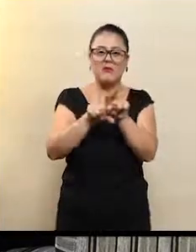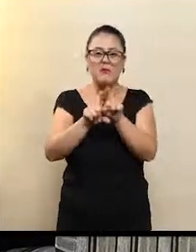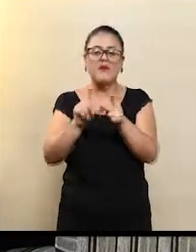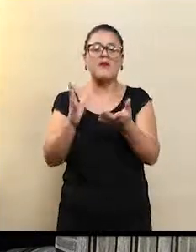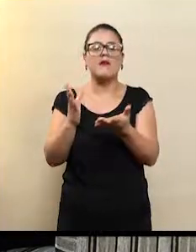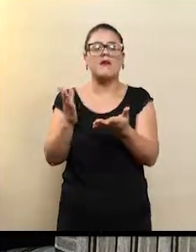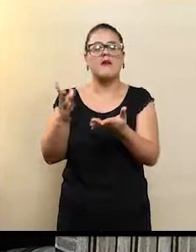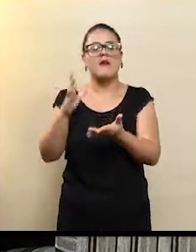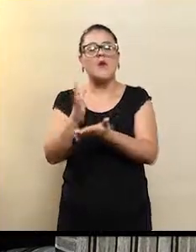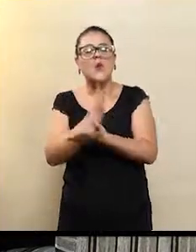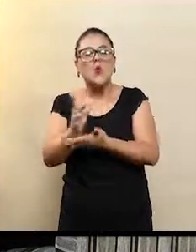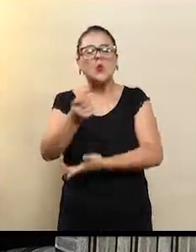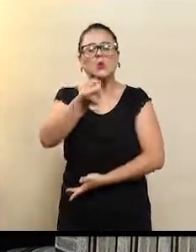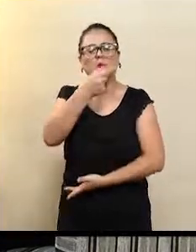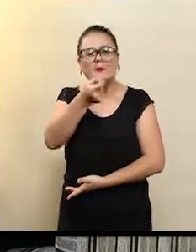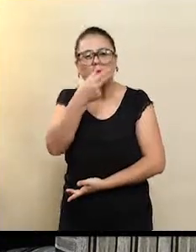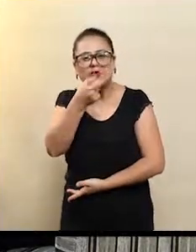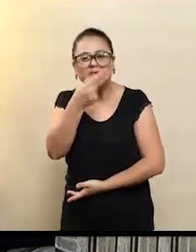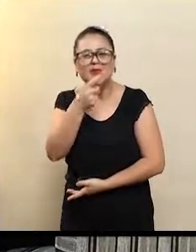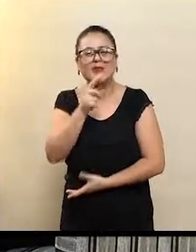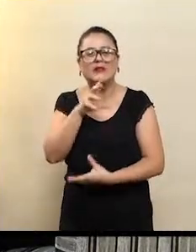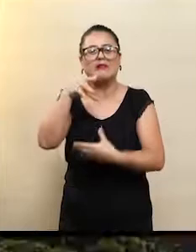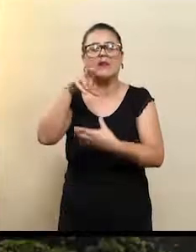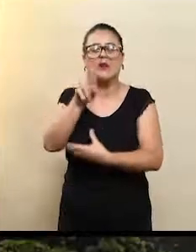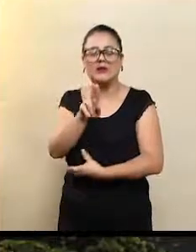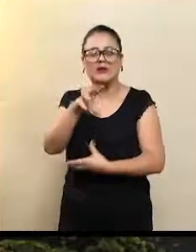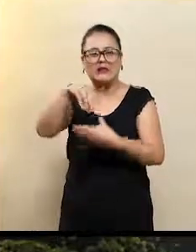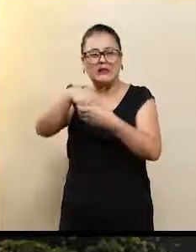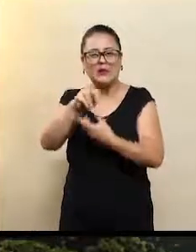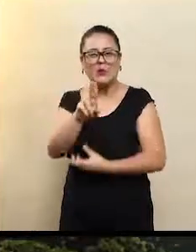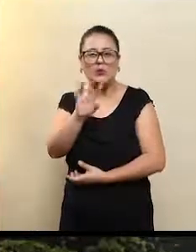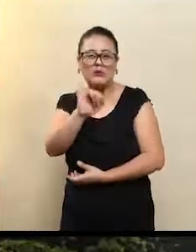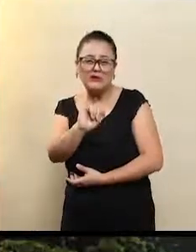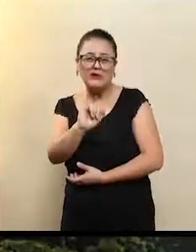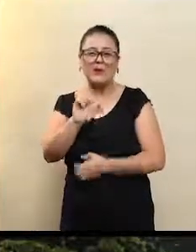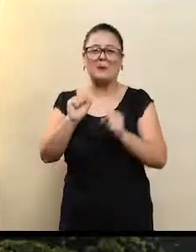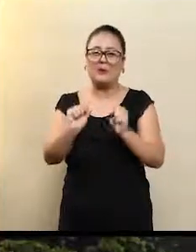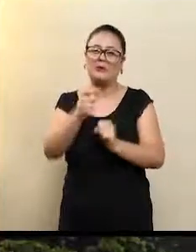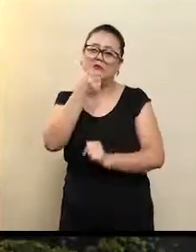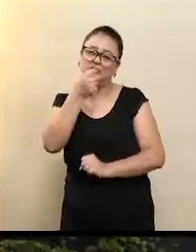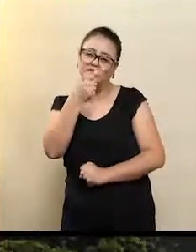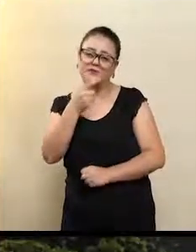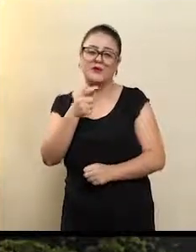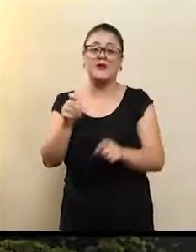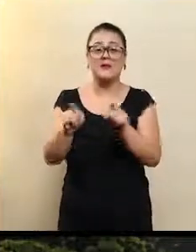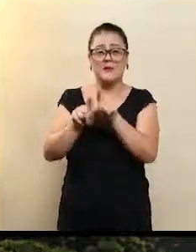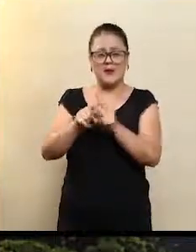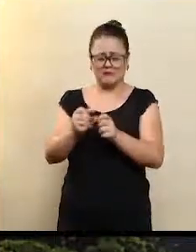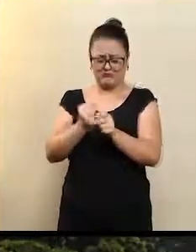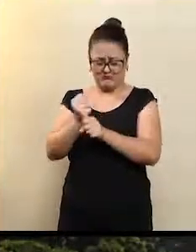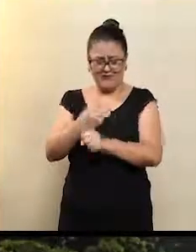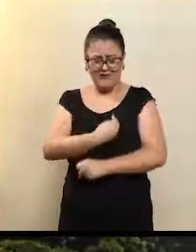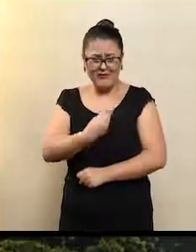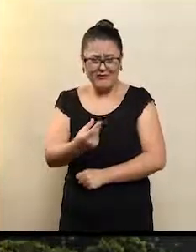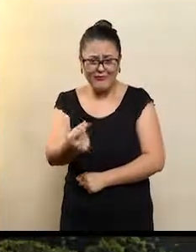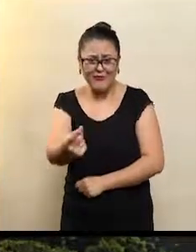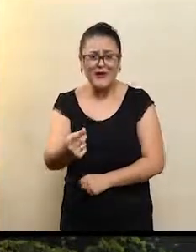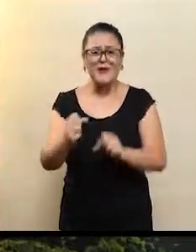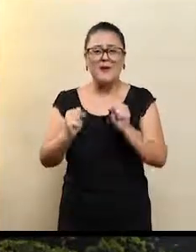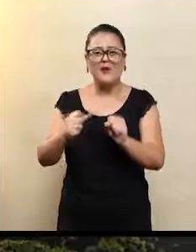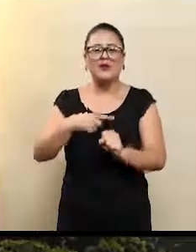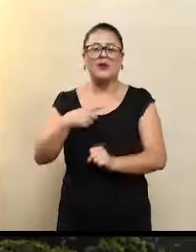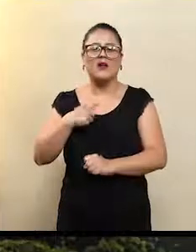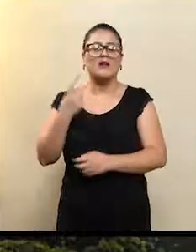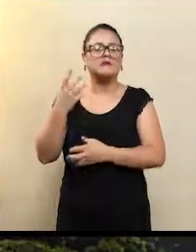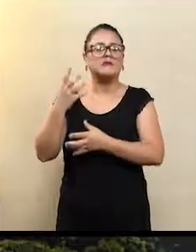que fazem mal para o ouvido numa UTI neonatal. E ao longo da vida, infecções de ouvido, meningite é uma doença que causa